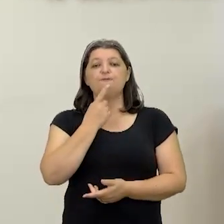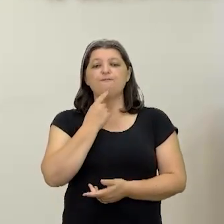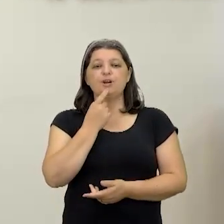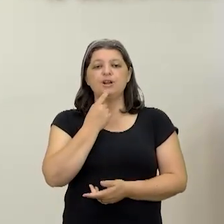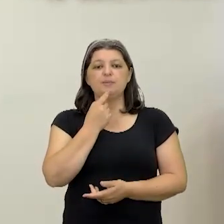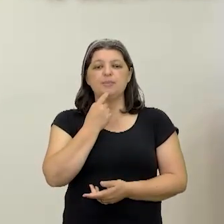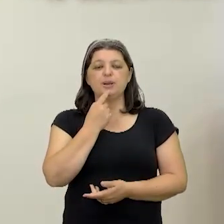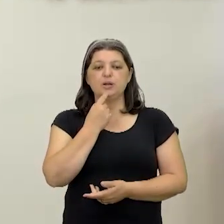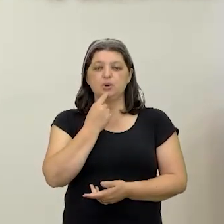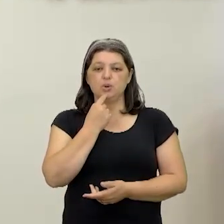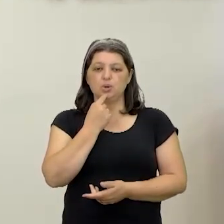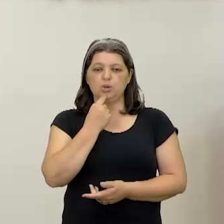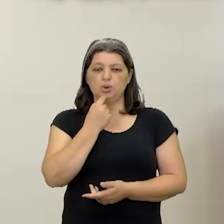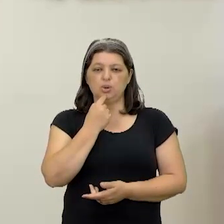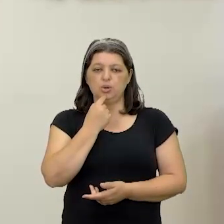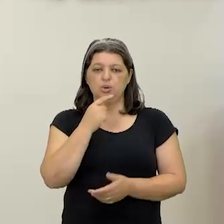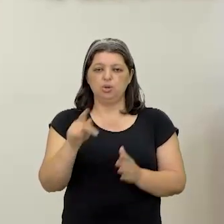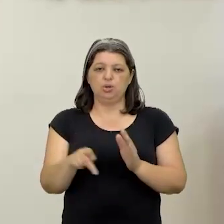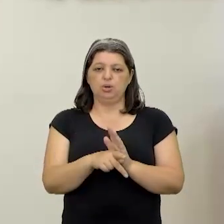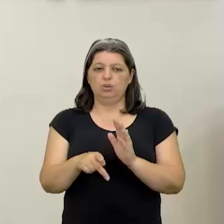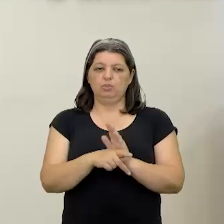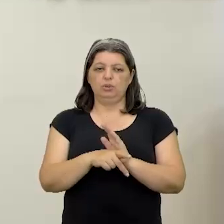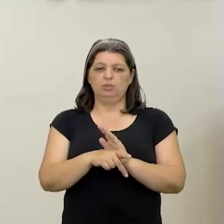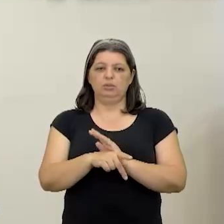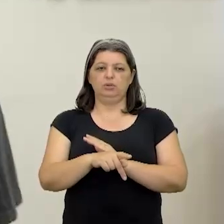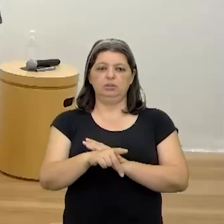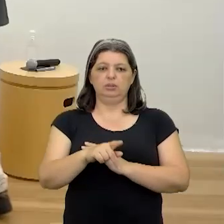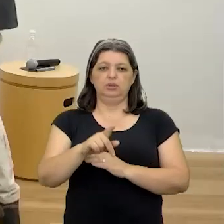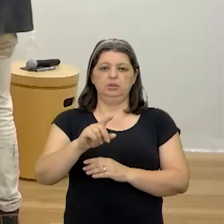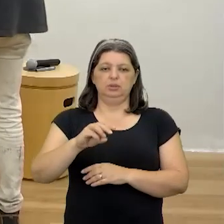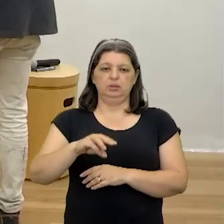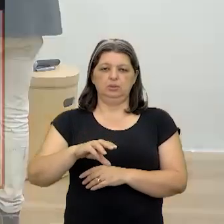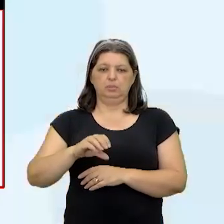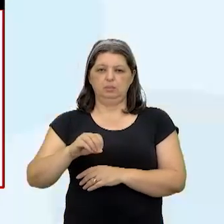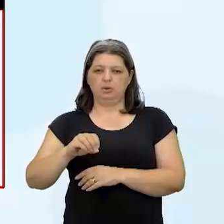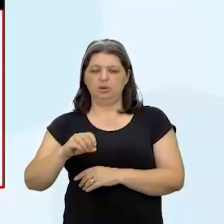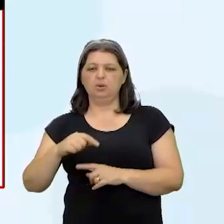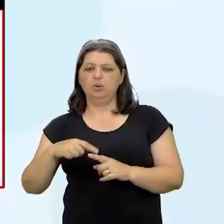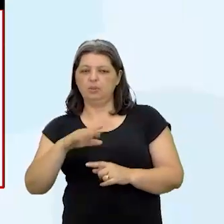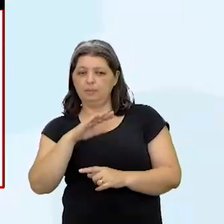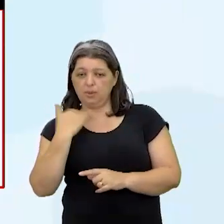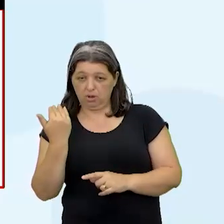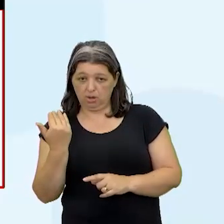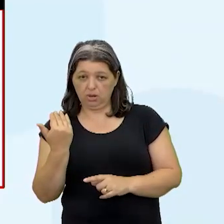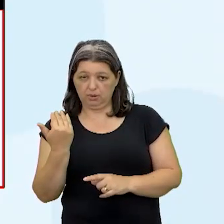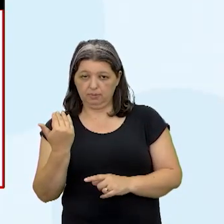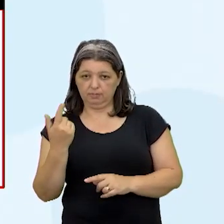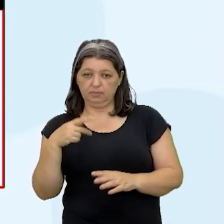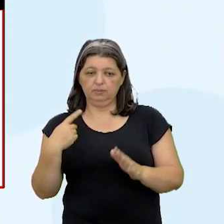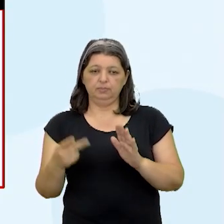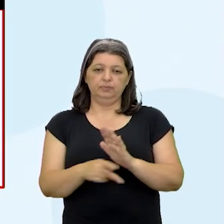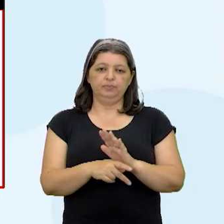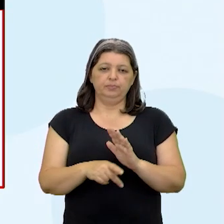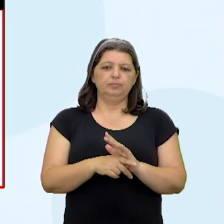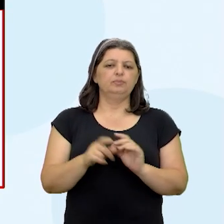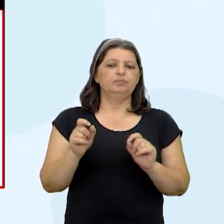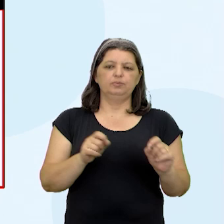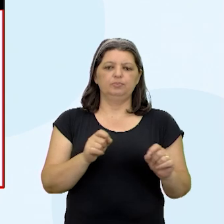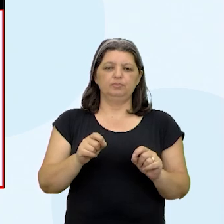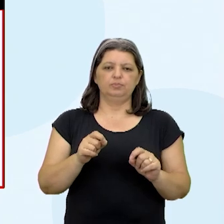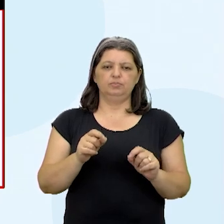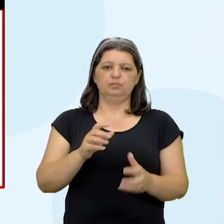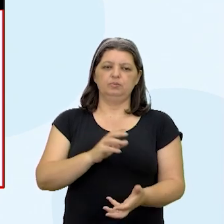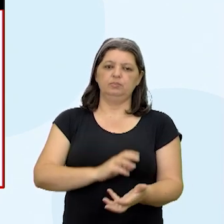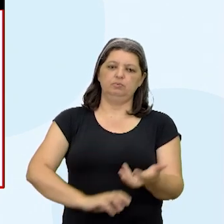livro, entre aspas, santo do maoísmo, né? O Mao morre e aí vem o grande reformador da